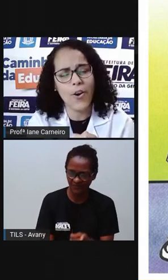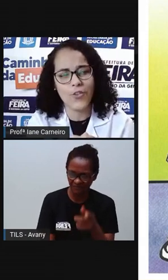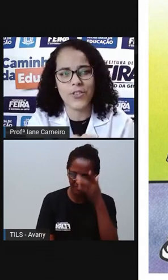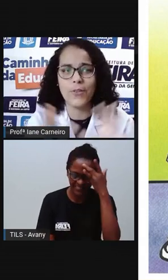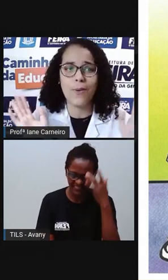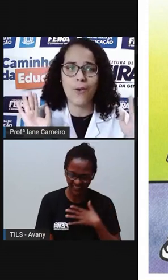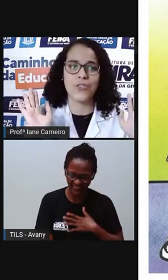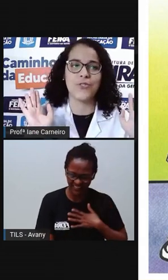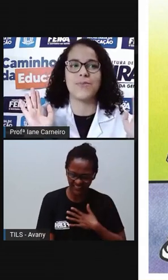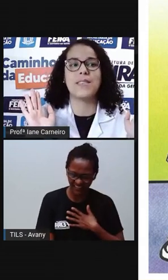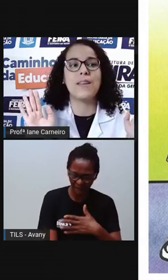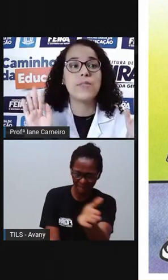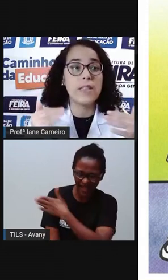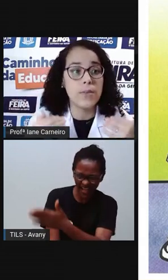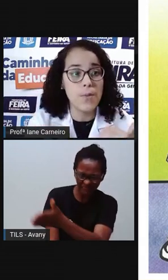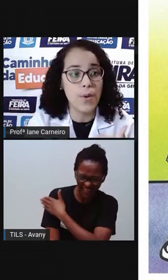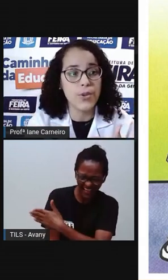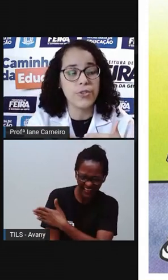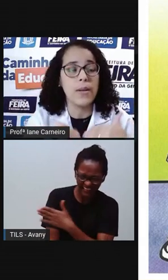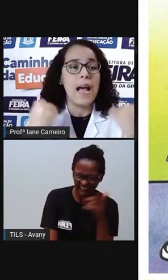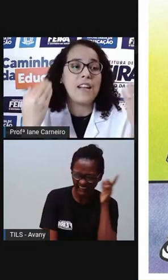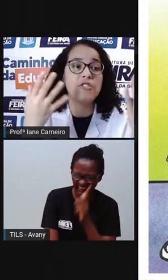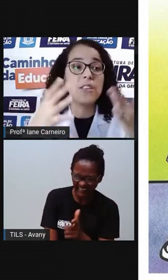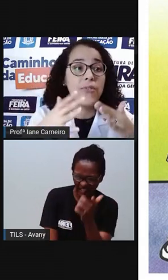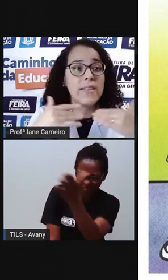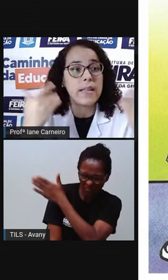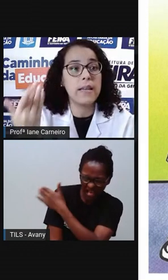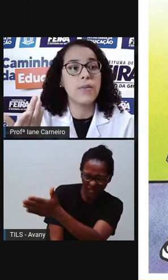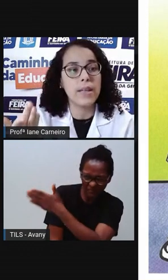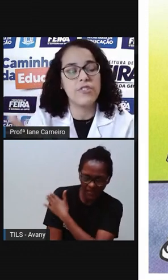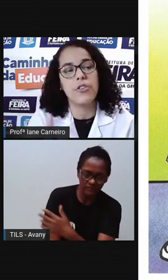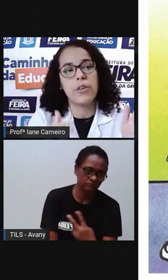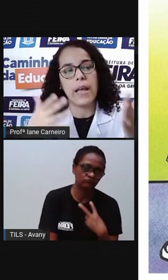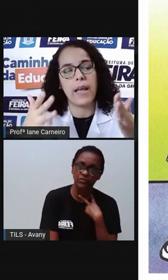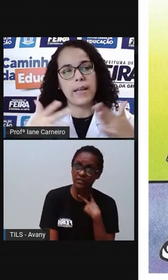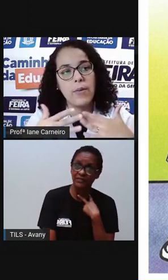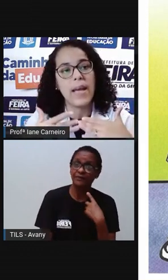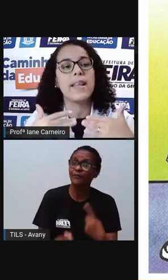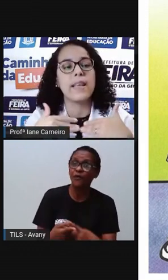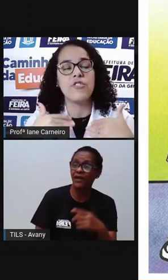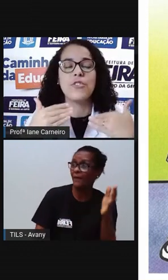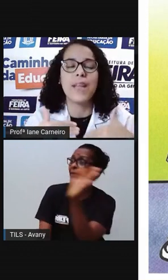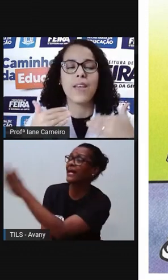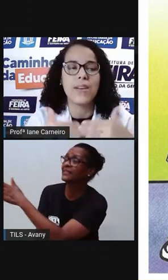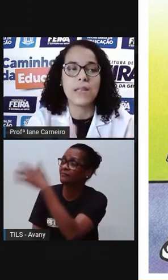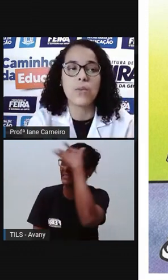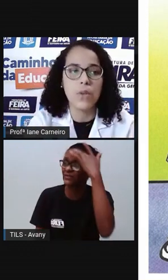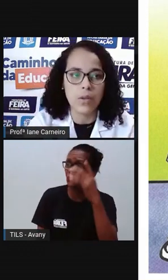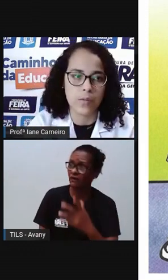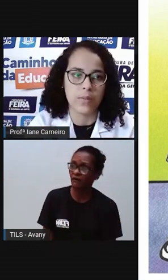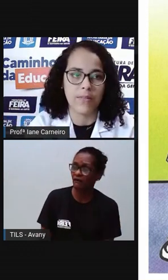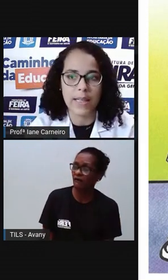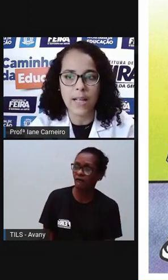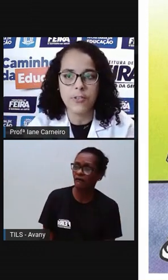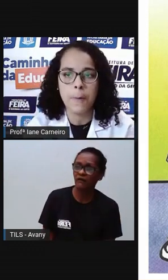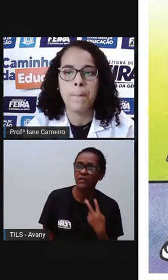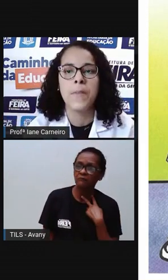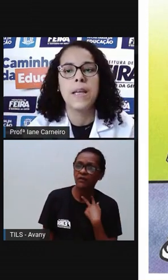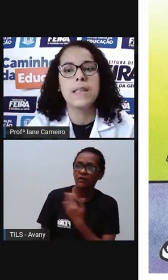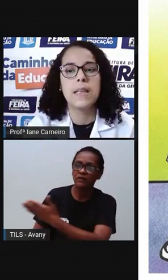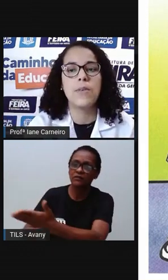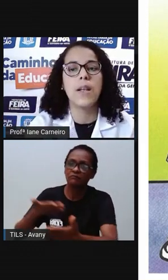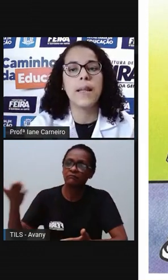Ninguém gosta, eu não gosto. Então, se eu não gosto, a gente não faz aquilo que a gente não quer que faça conosco, não verdade?